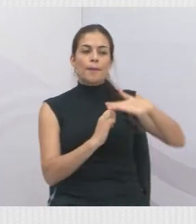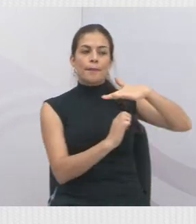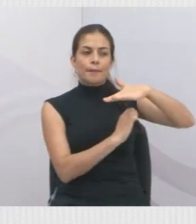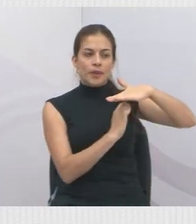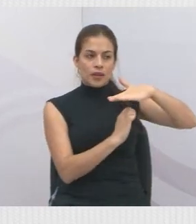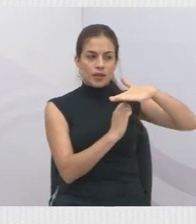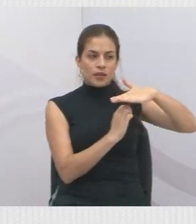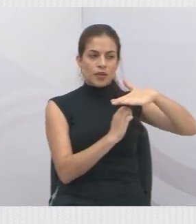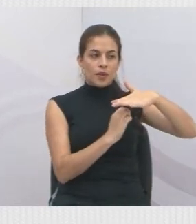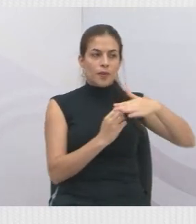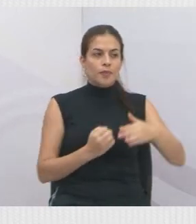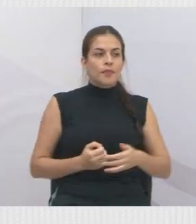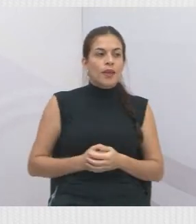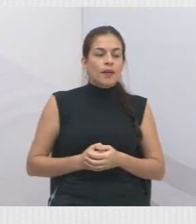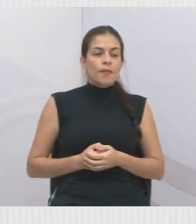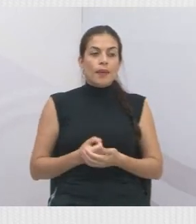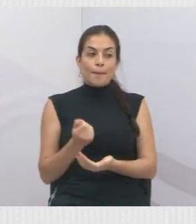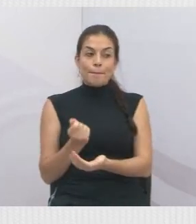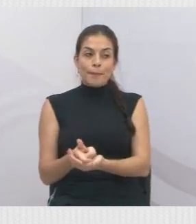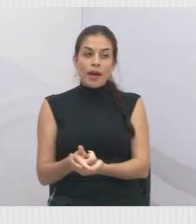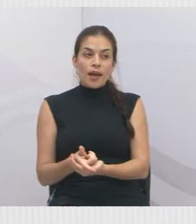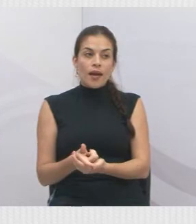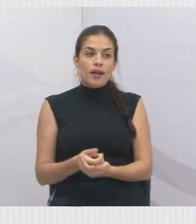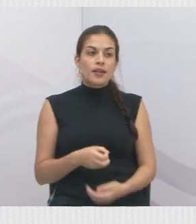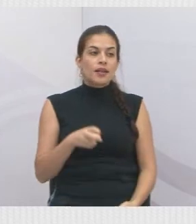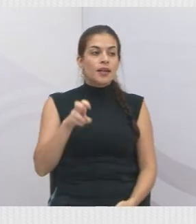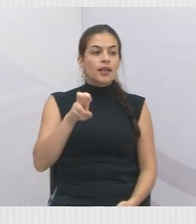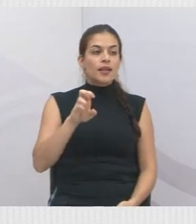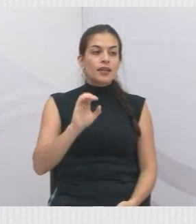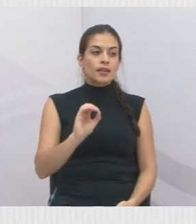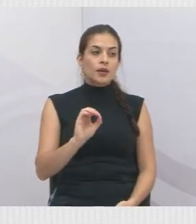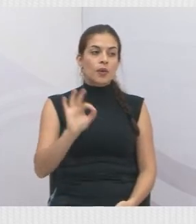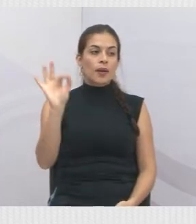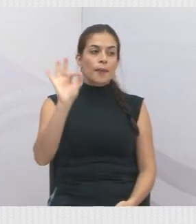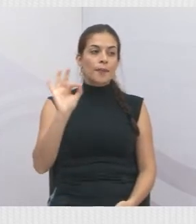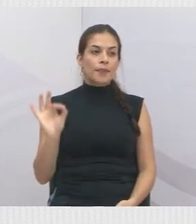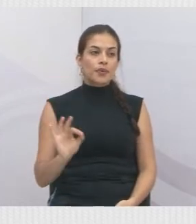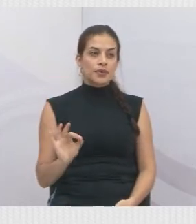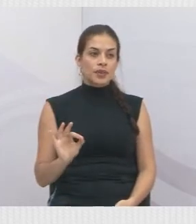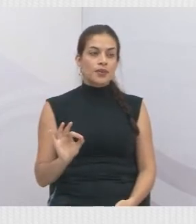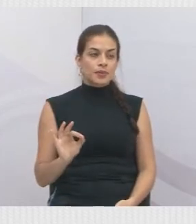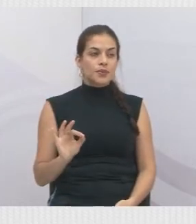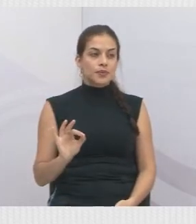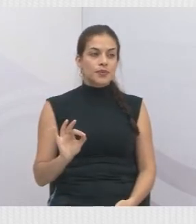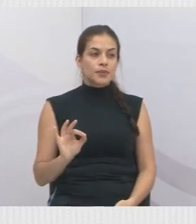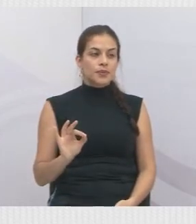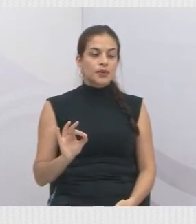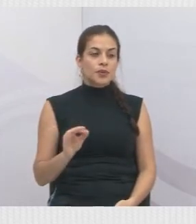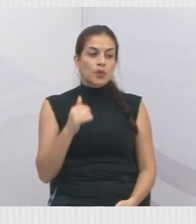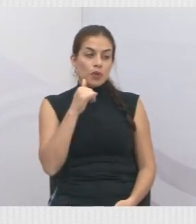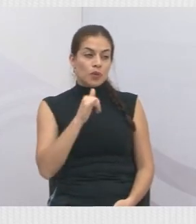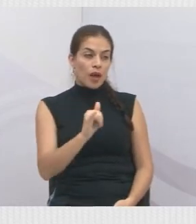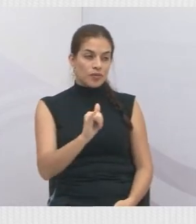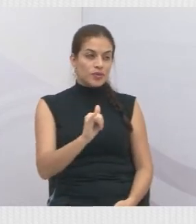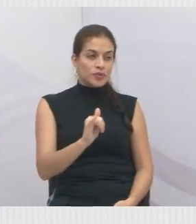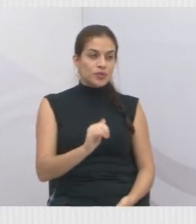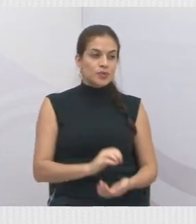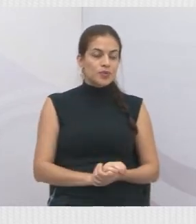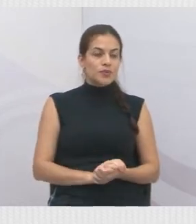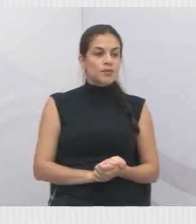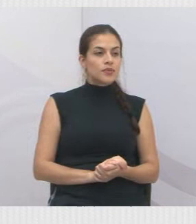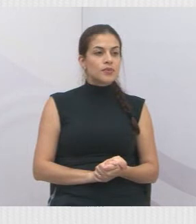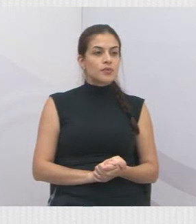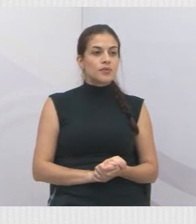trabalhado ou indenizado. Ser indenizado, terá aí direito a 50%. As demais verbas trabalhistas,